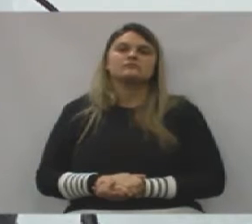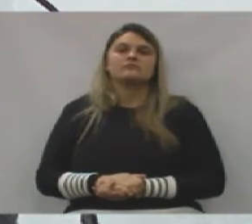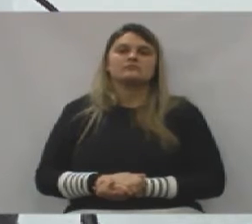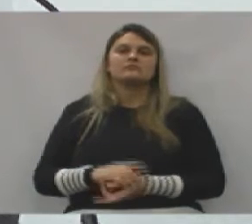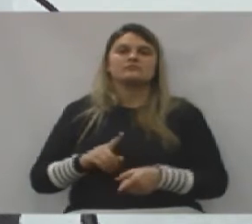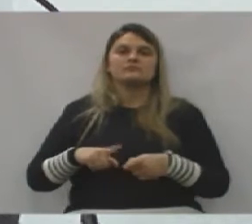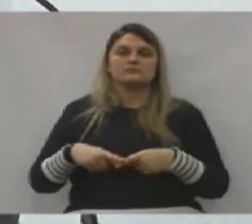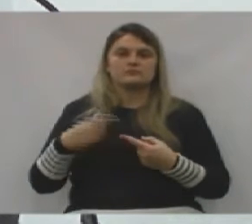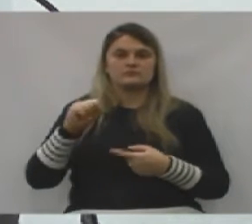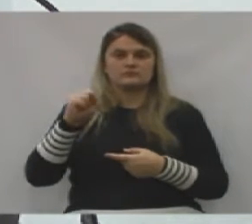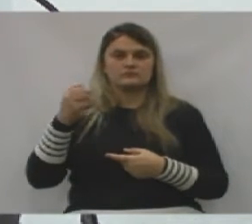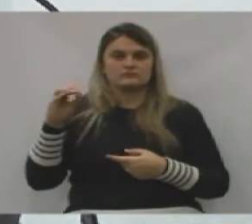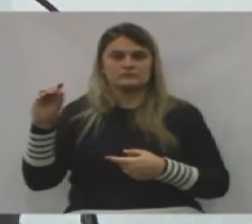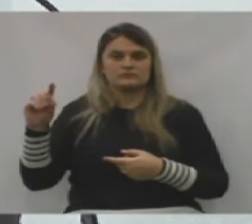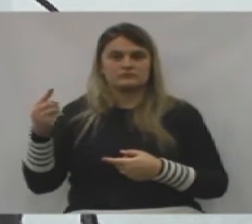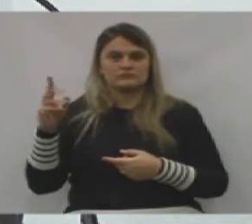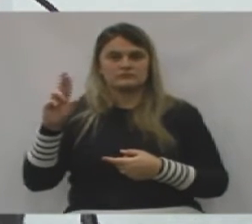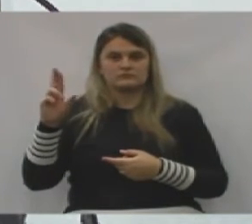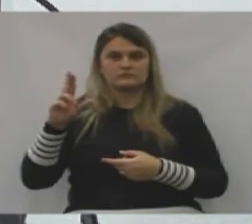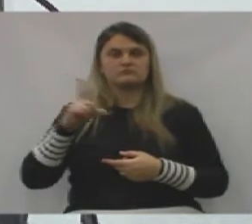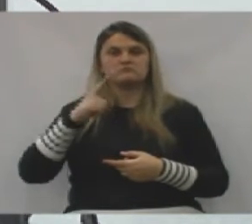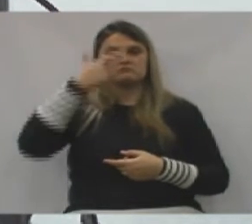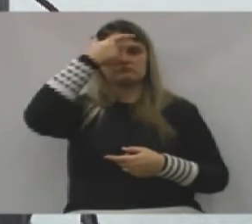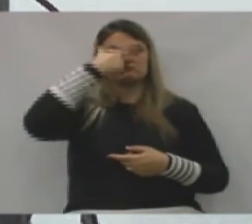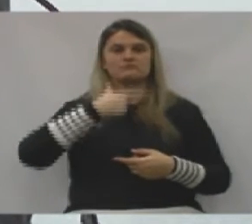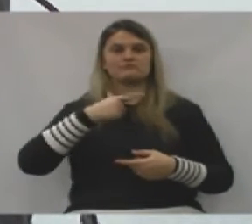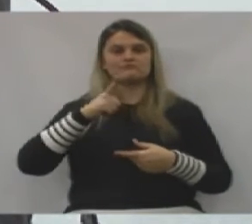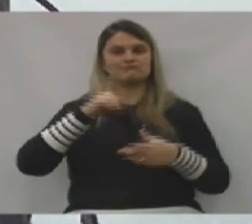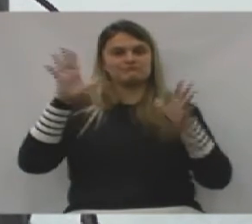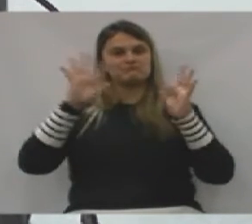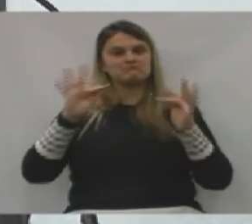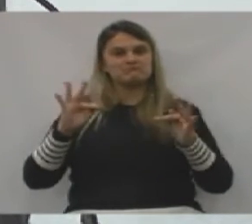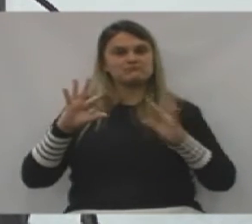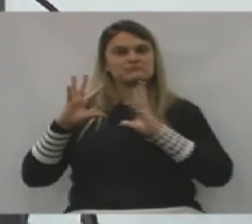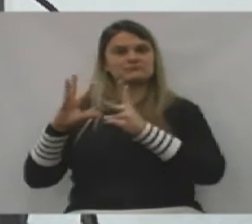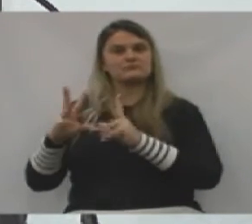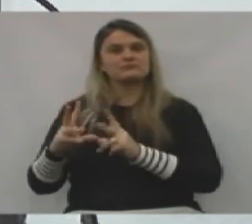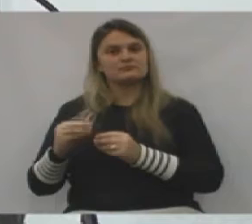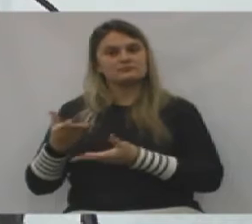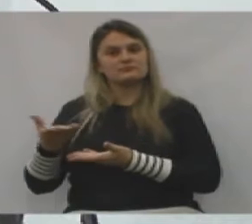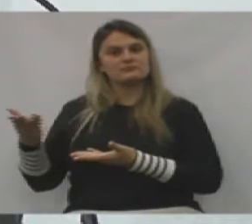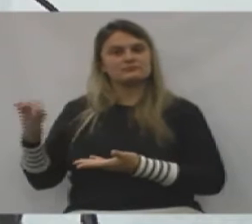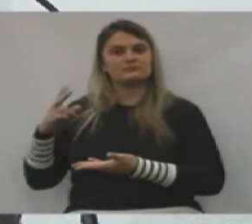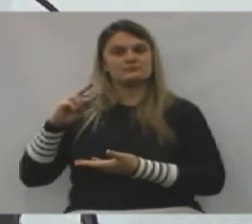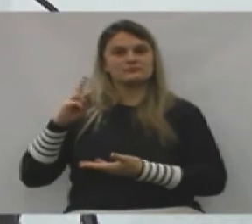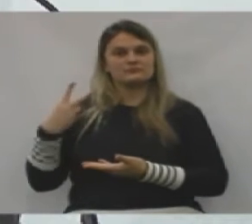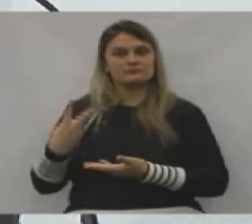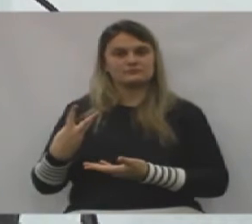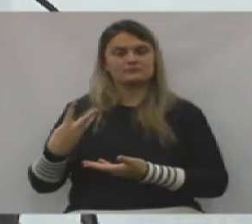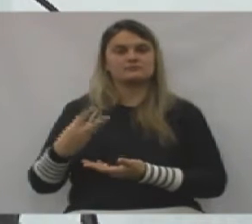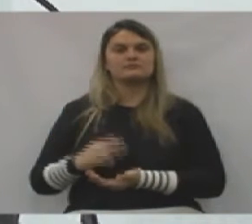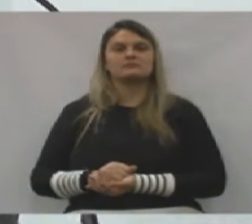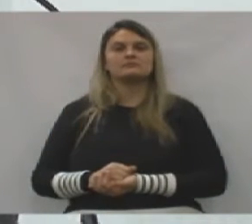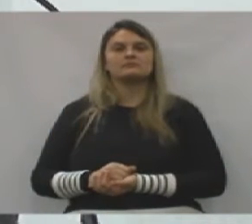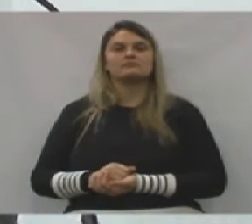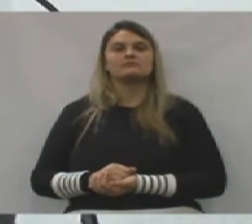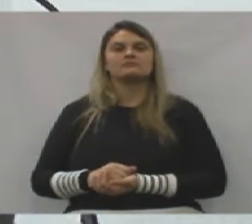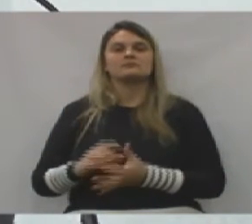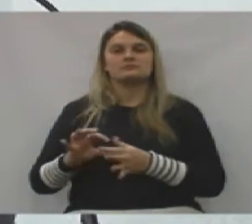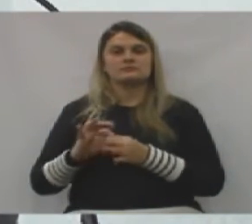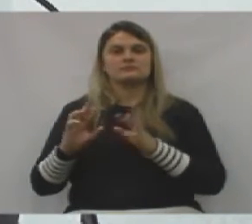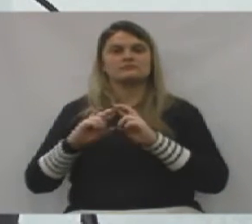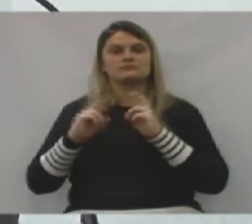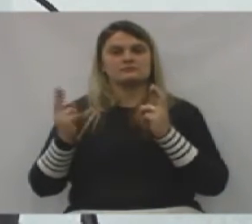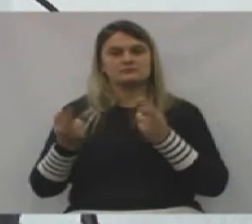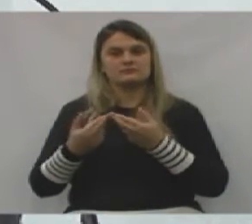Mas o 800 mil reais foi uma atitude muito feliz de todos os vereadores que, em consenso, em